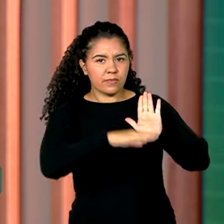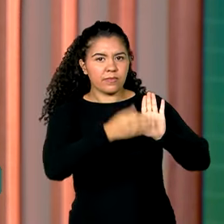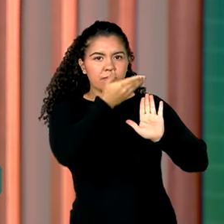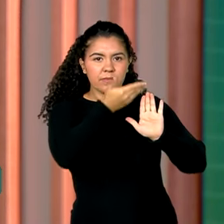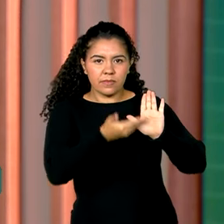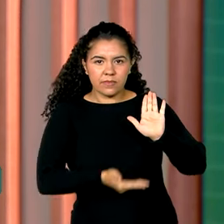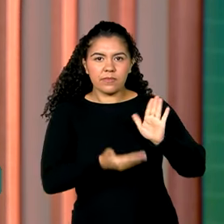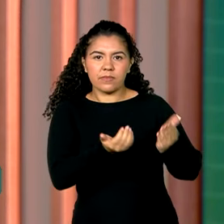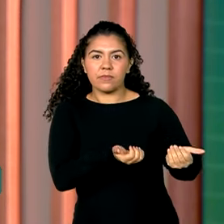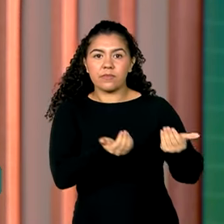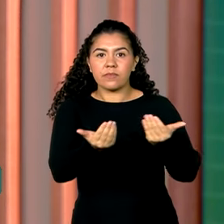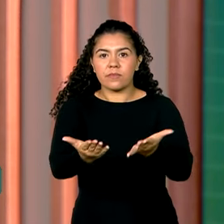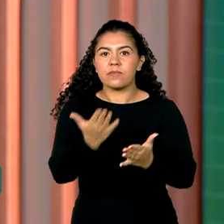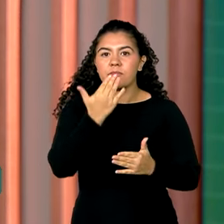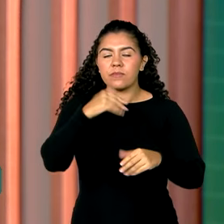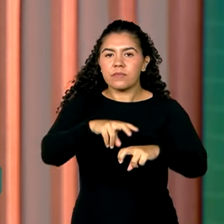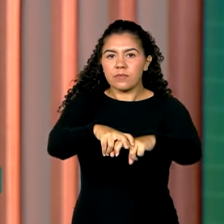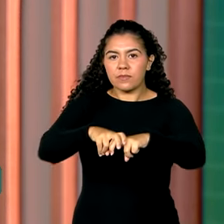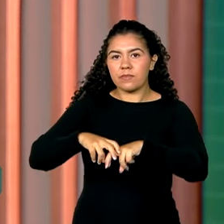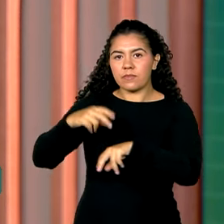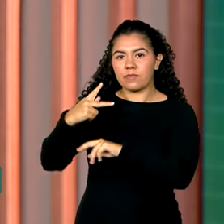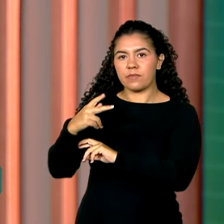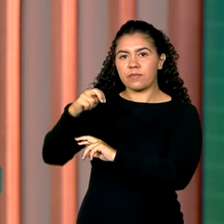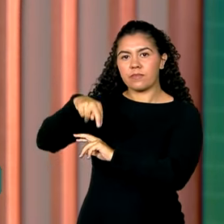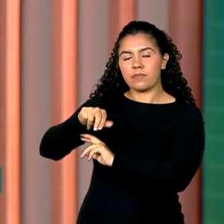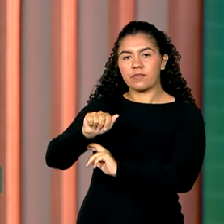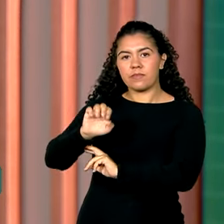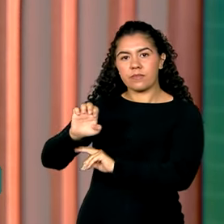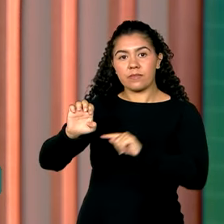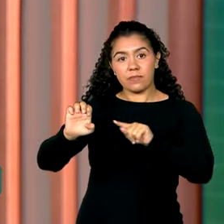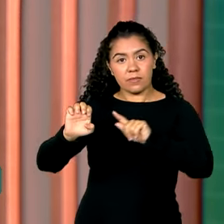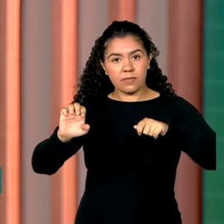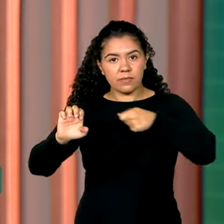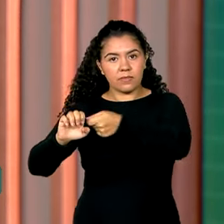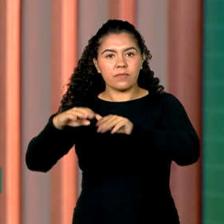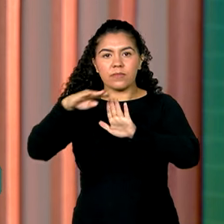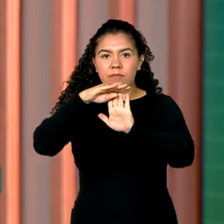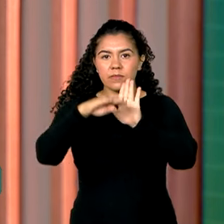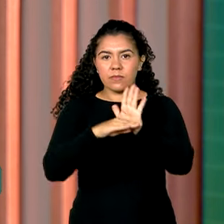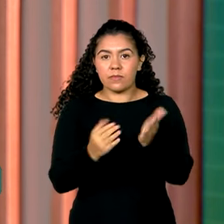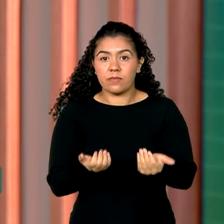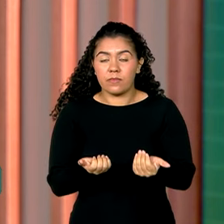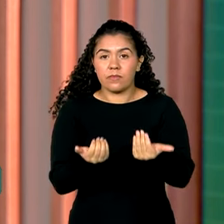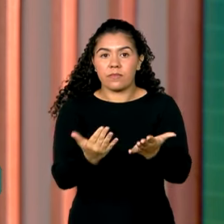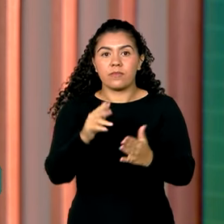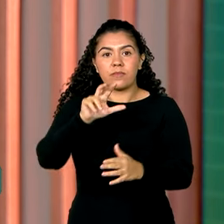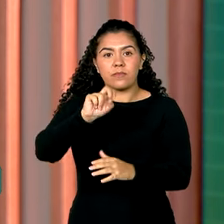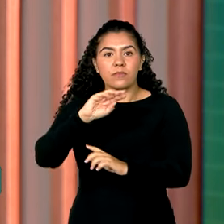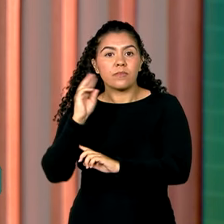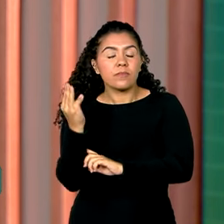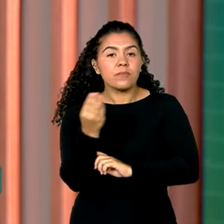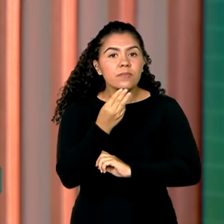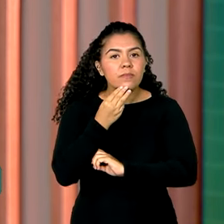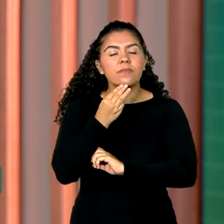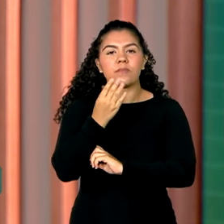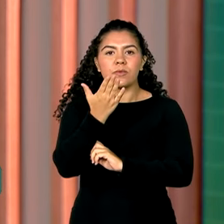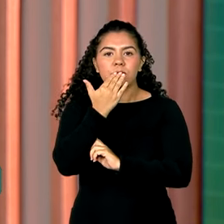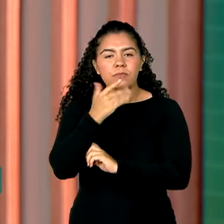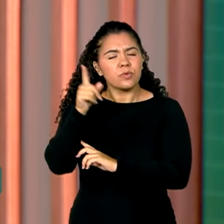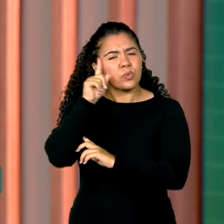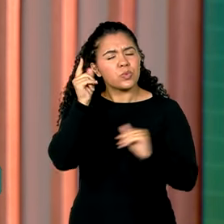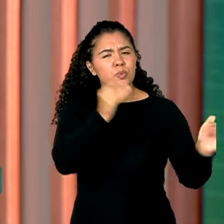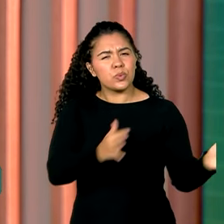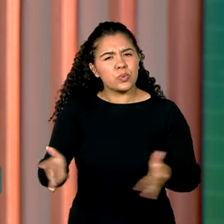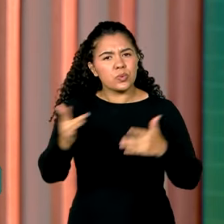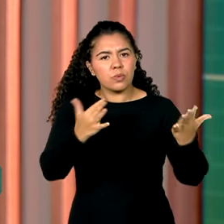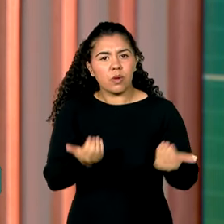mundo, por meio do PNAE. O Programa Nacional de Alimentação Escolar oferece 50 milhões de refeições por dia, atendendo